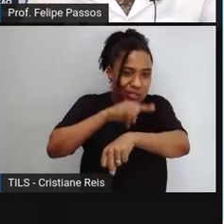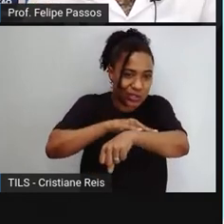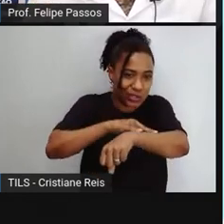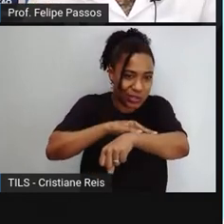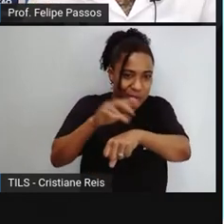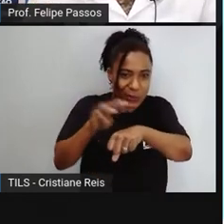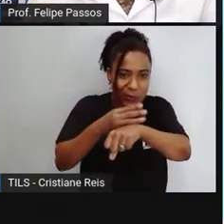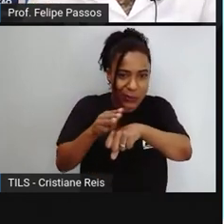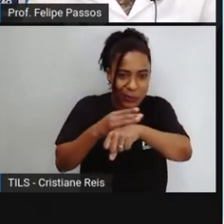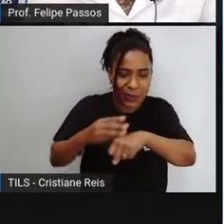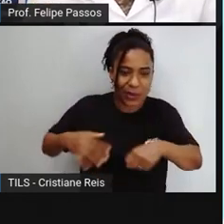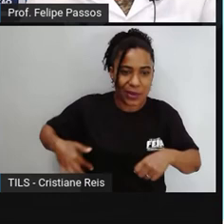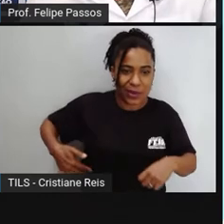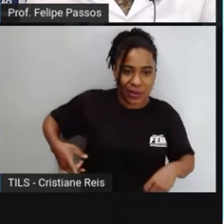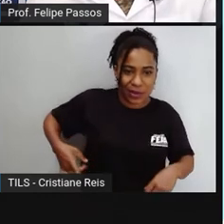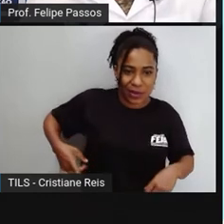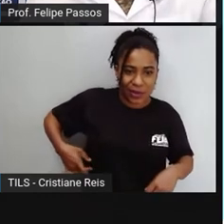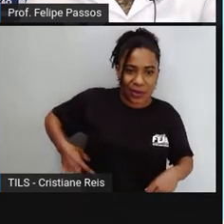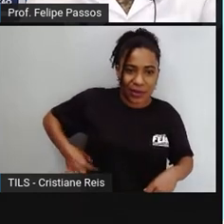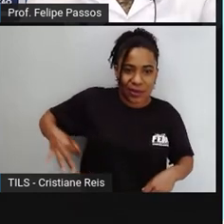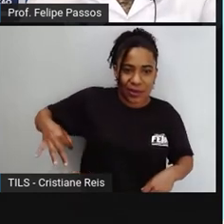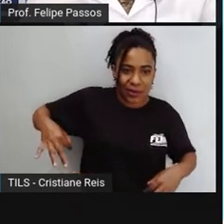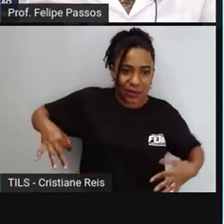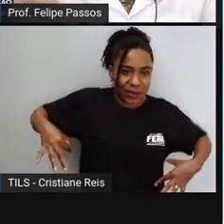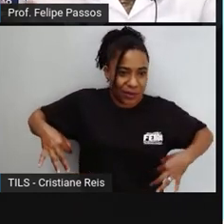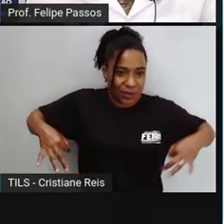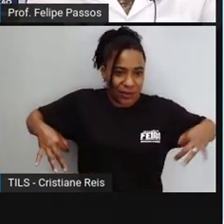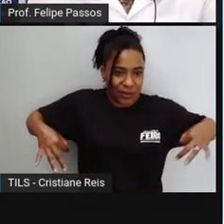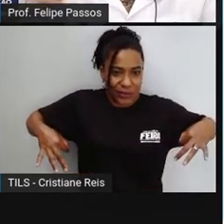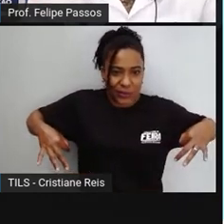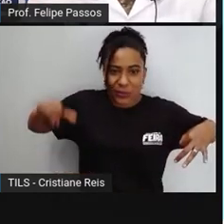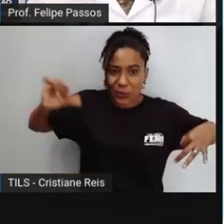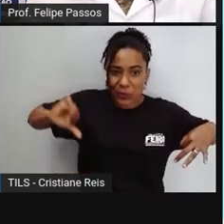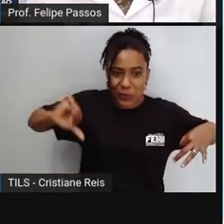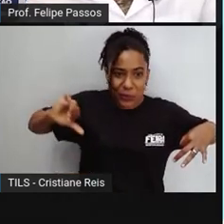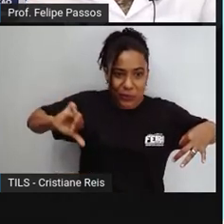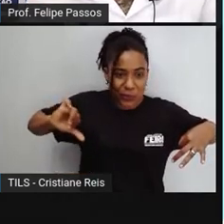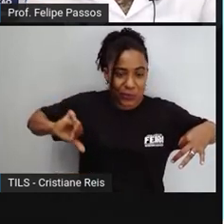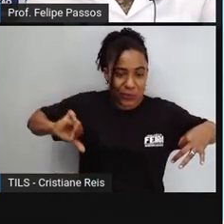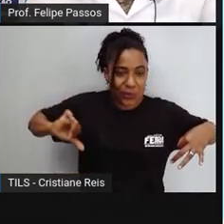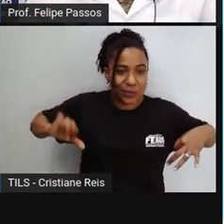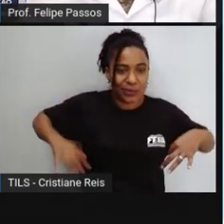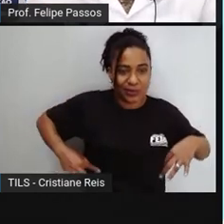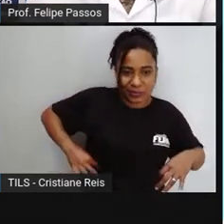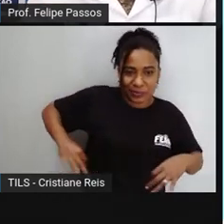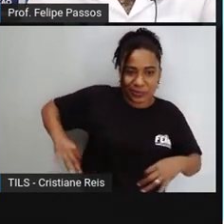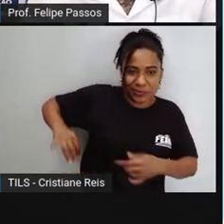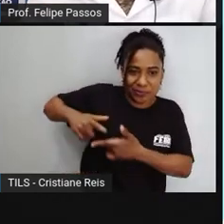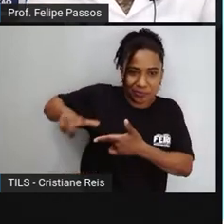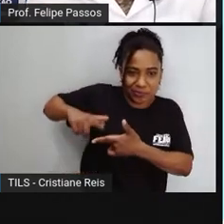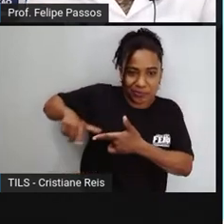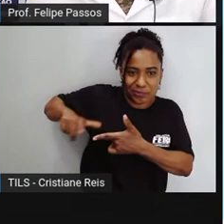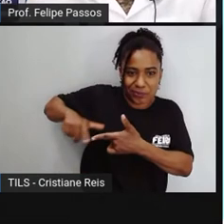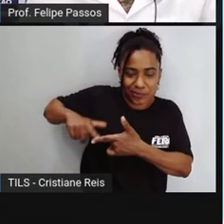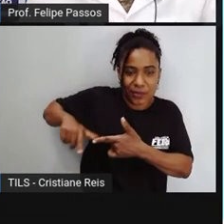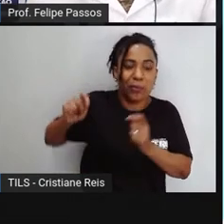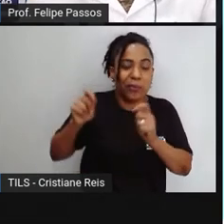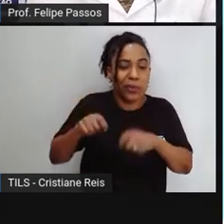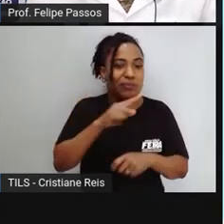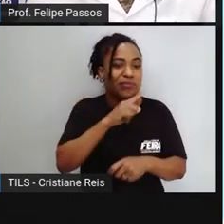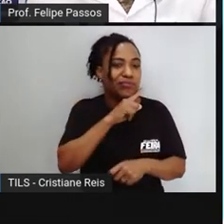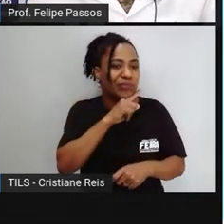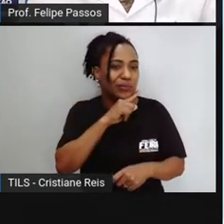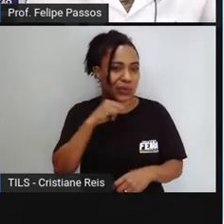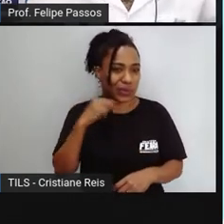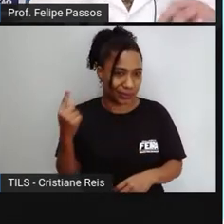os rins estão falhando. Então em casos graves, pode levar à morte. Se a pessoa sabe que foi picada pela